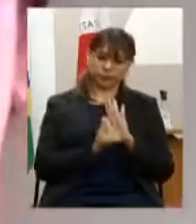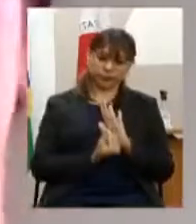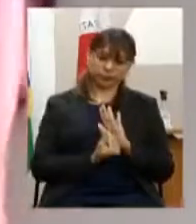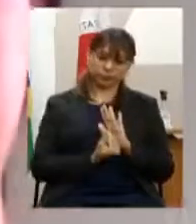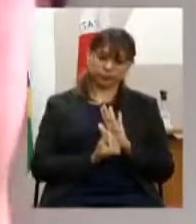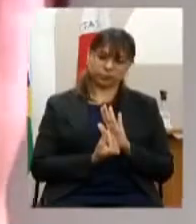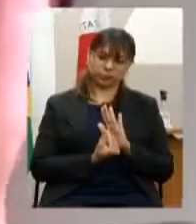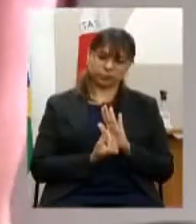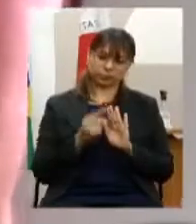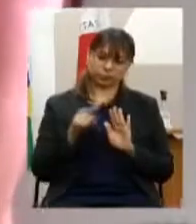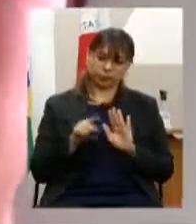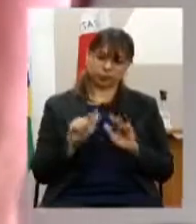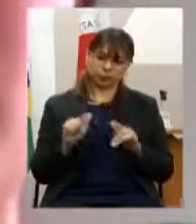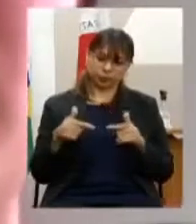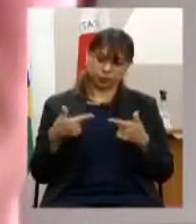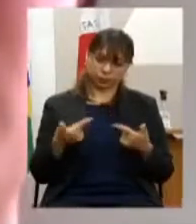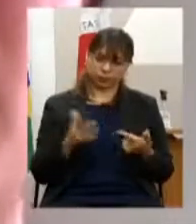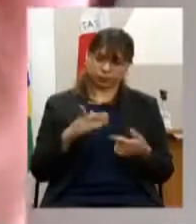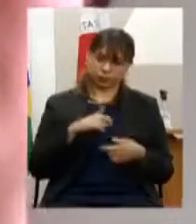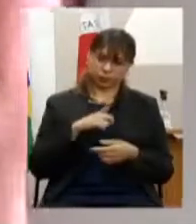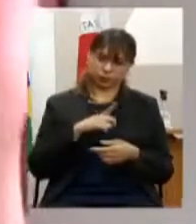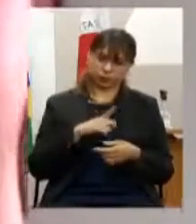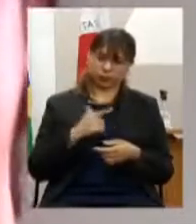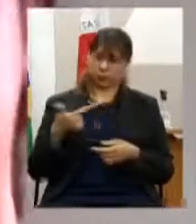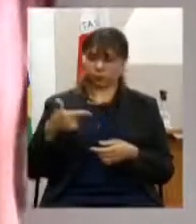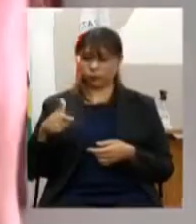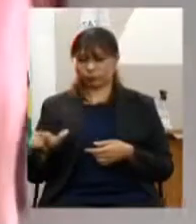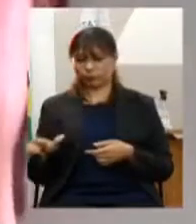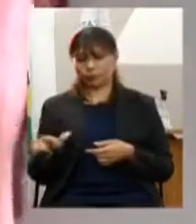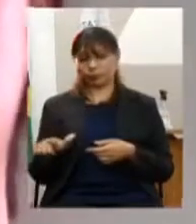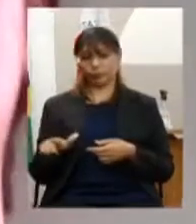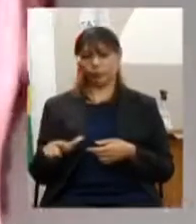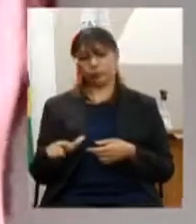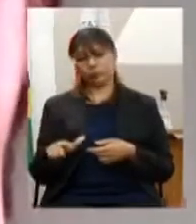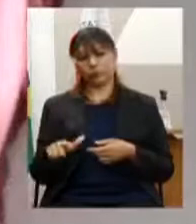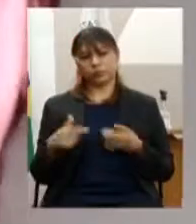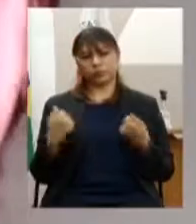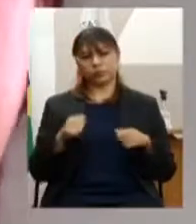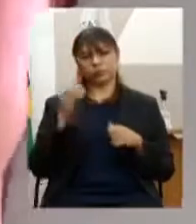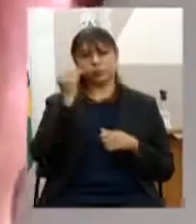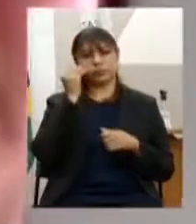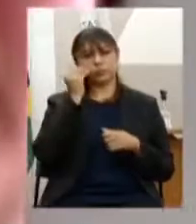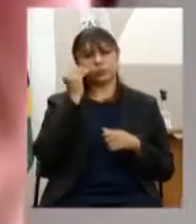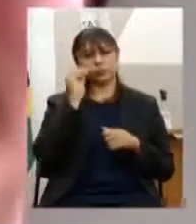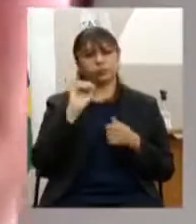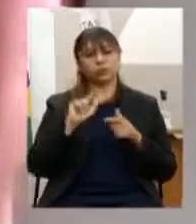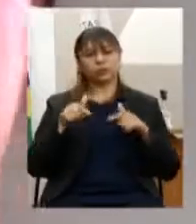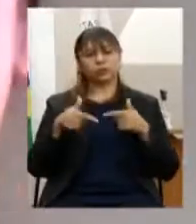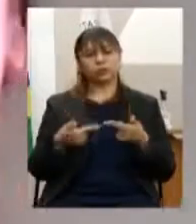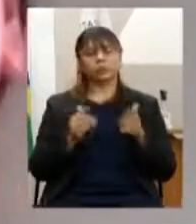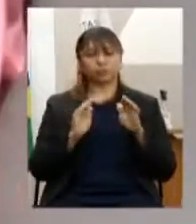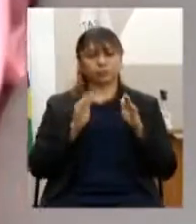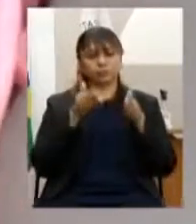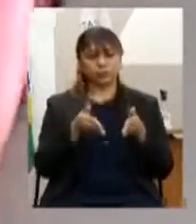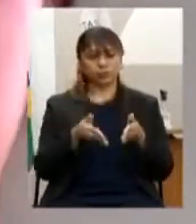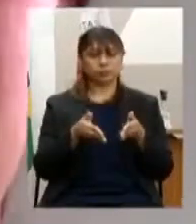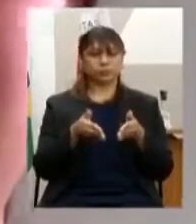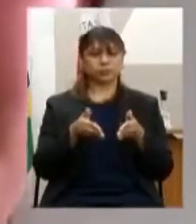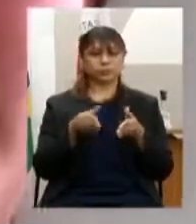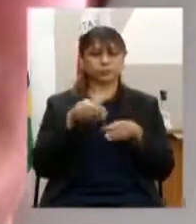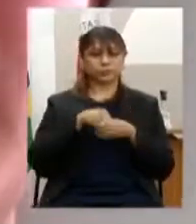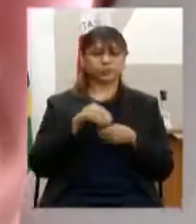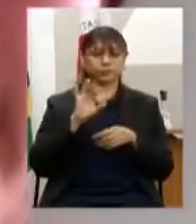essa ação que na verdade já existe a outra pretende colocar uma ação específica dentro do programa